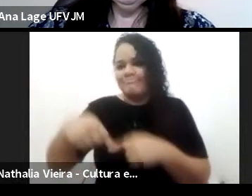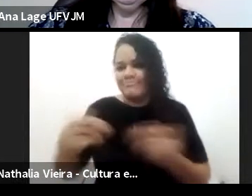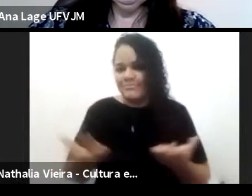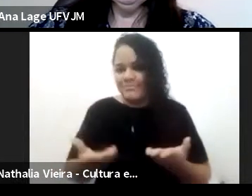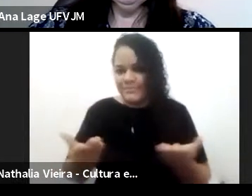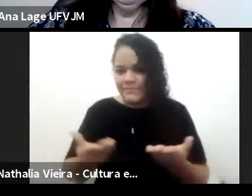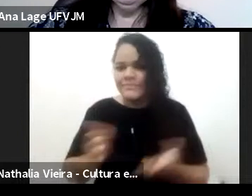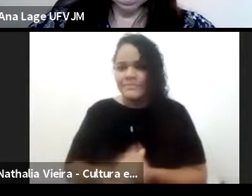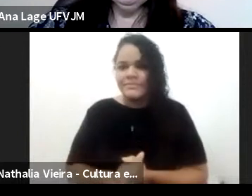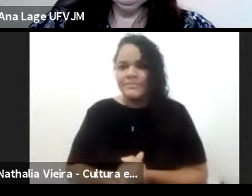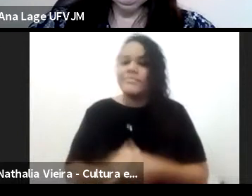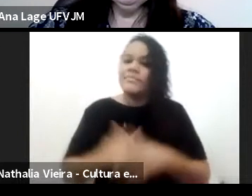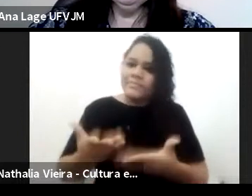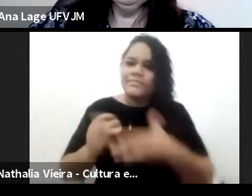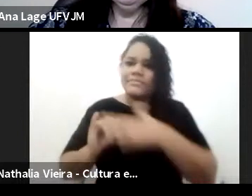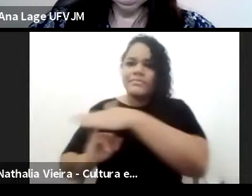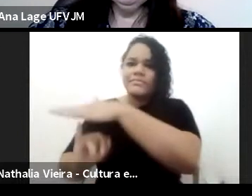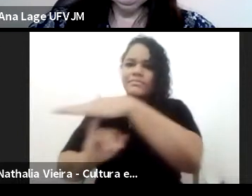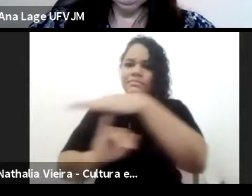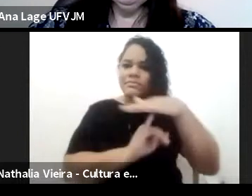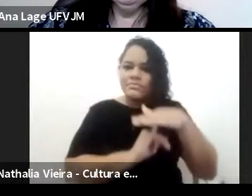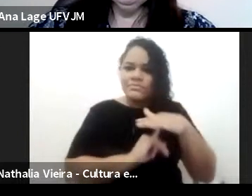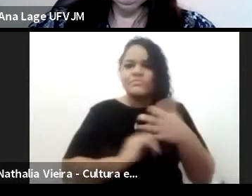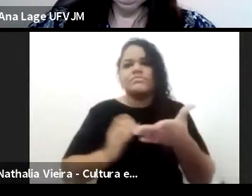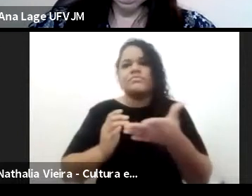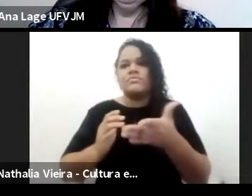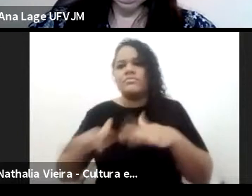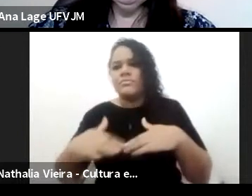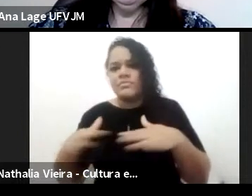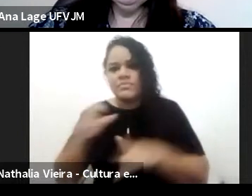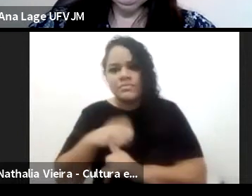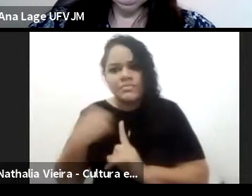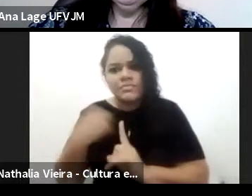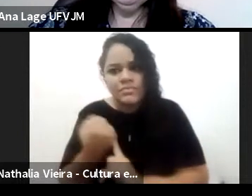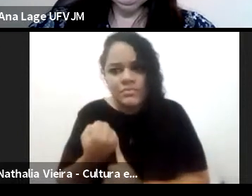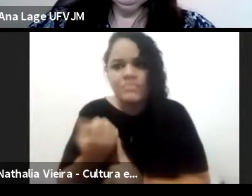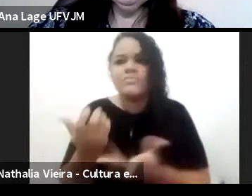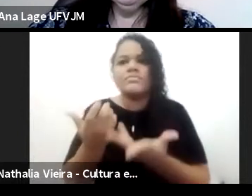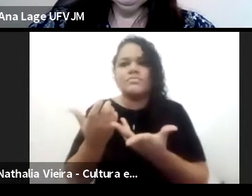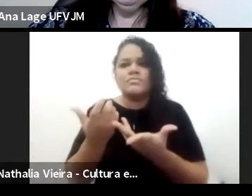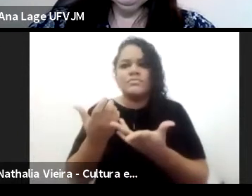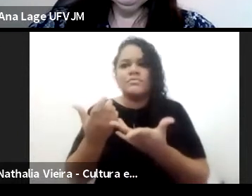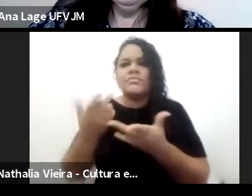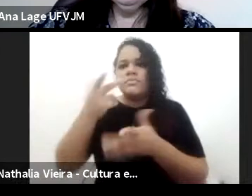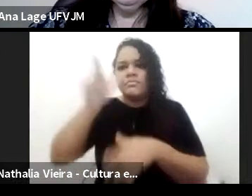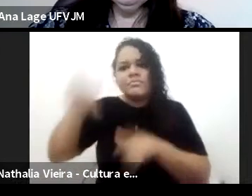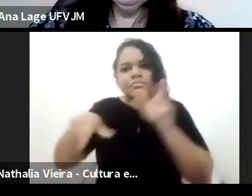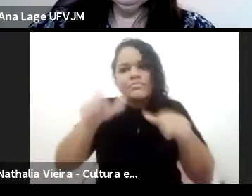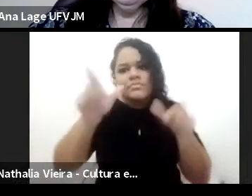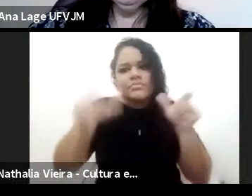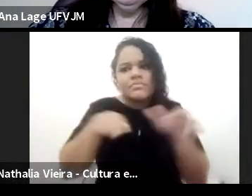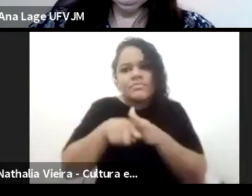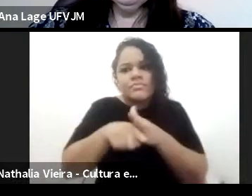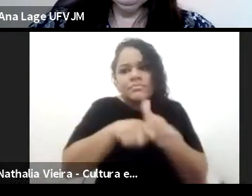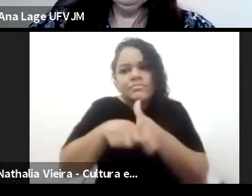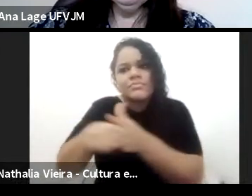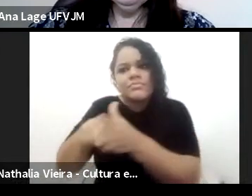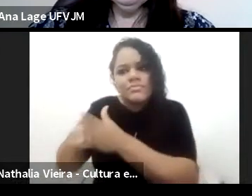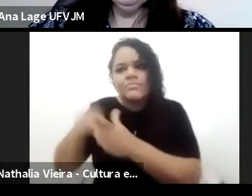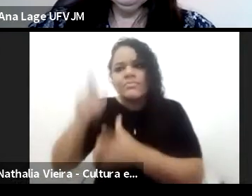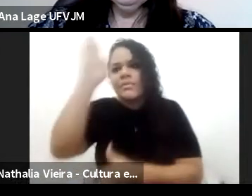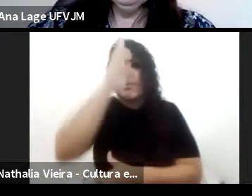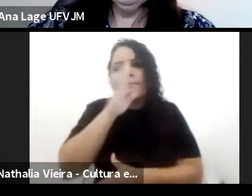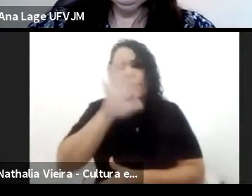brasileiras, de pesquisa, movimentos sociais, de investigadores do Brasil inteiro, tem se mobilizado para